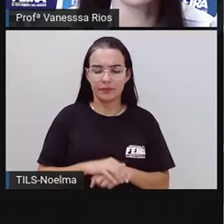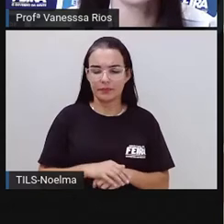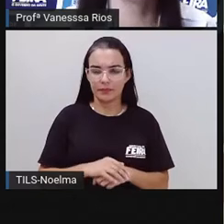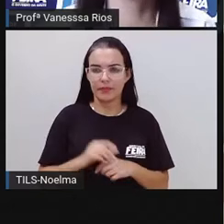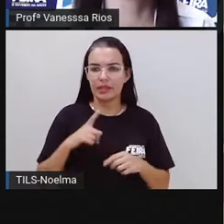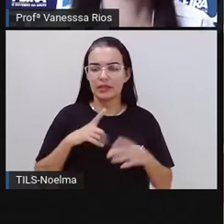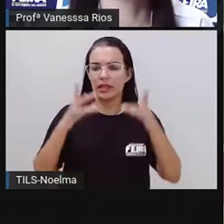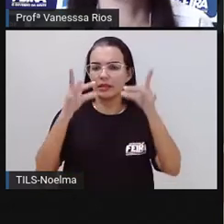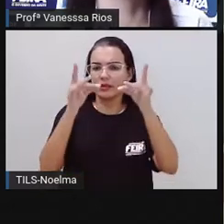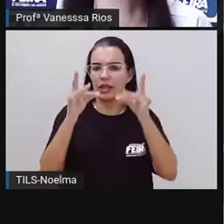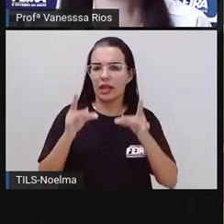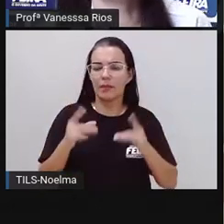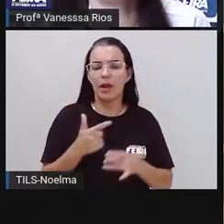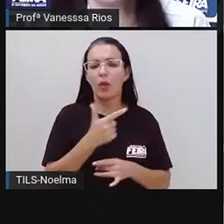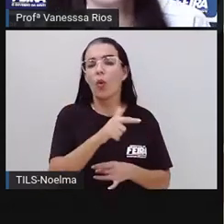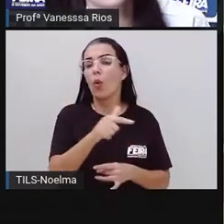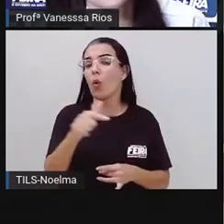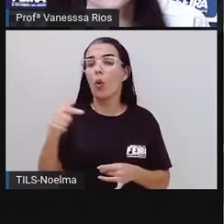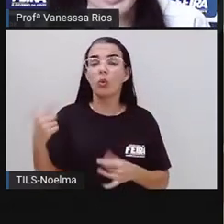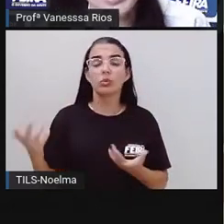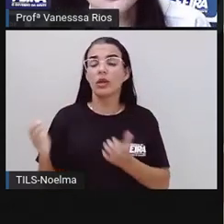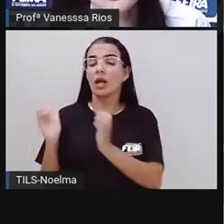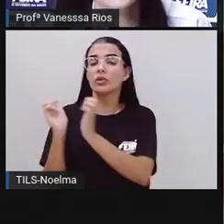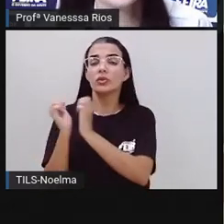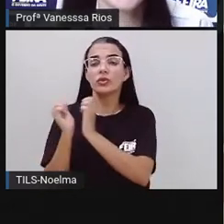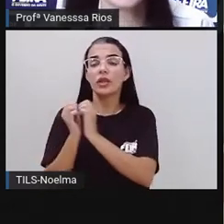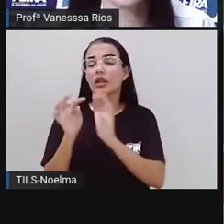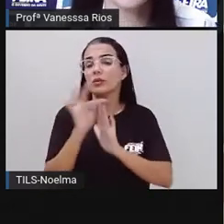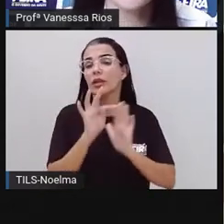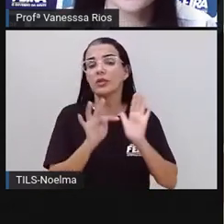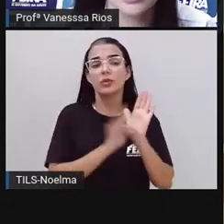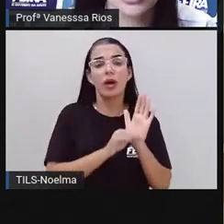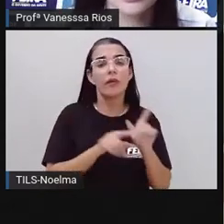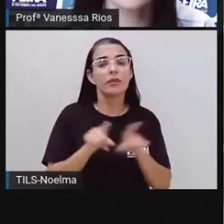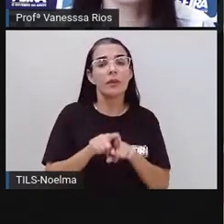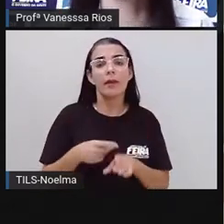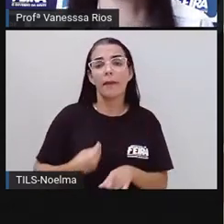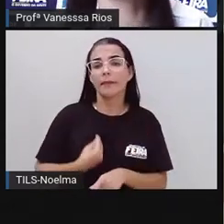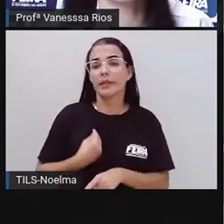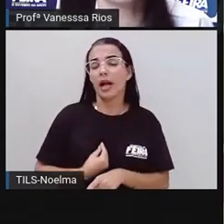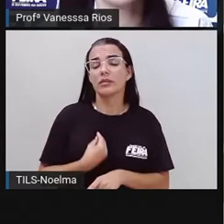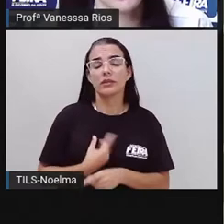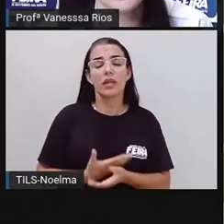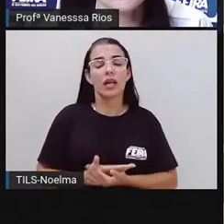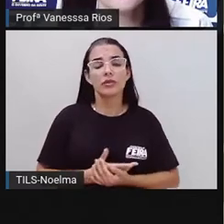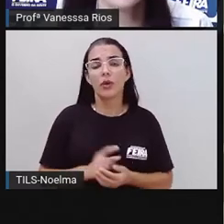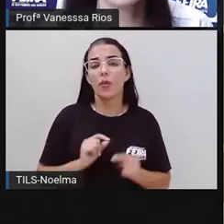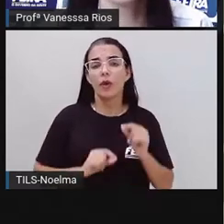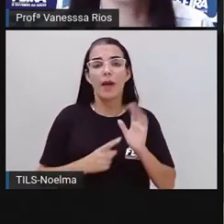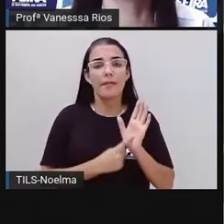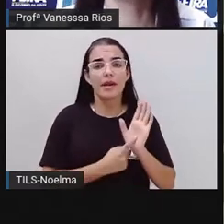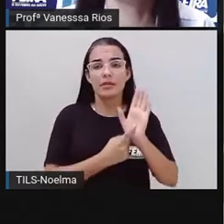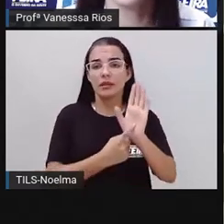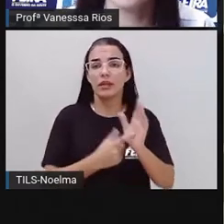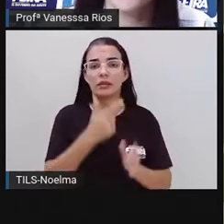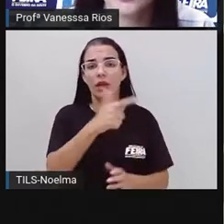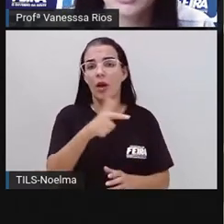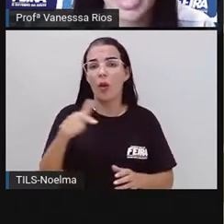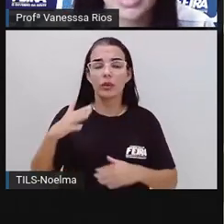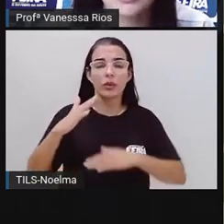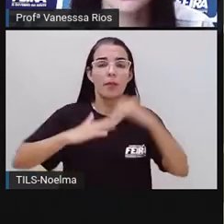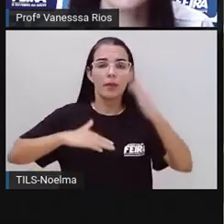elementos de outros gêneros textuais e estarem presentes, sendo apresentados por outros